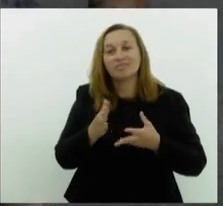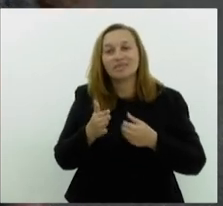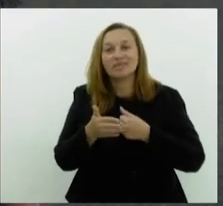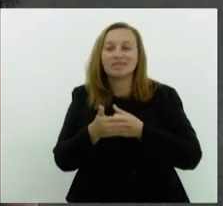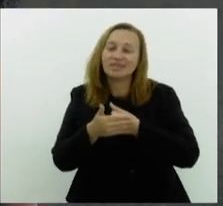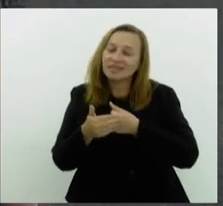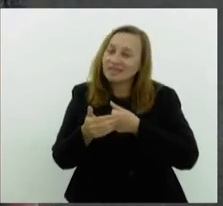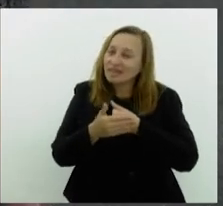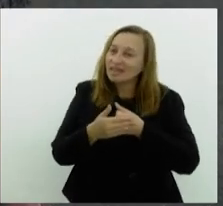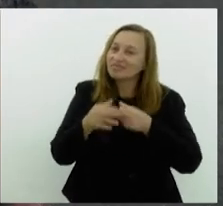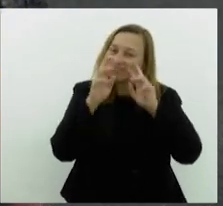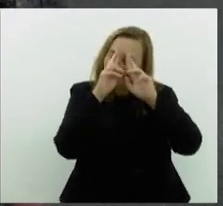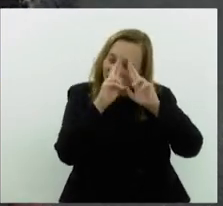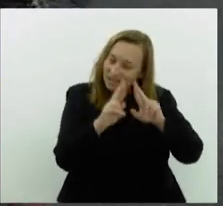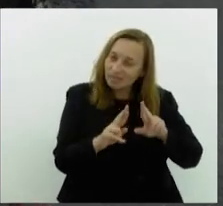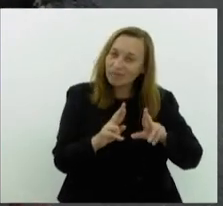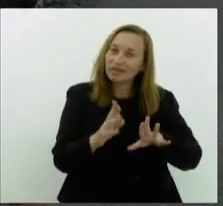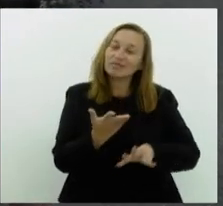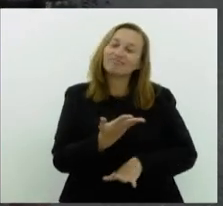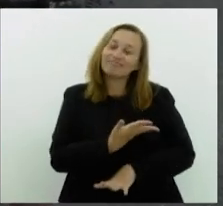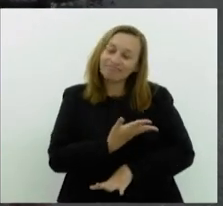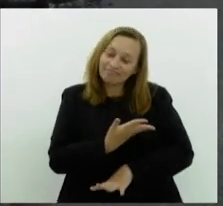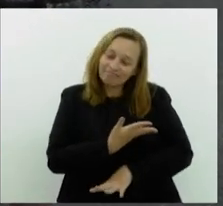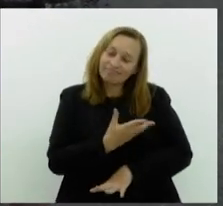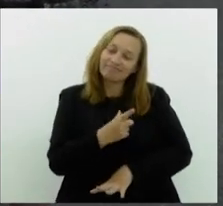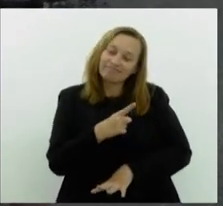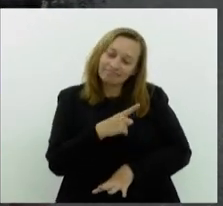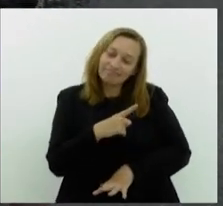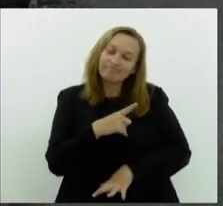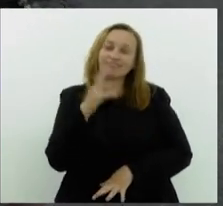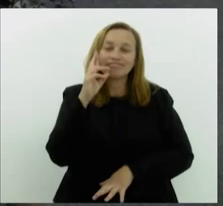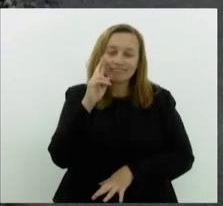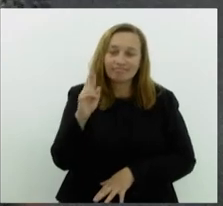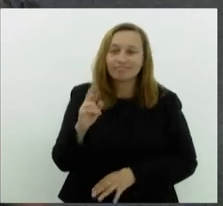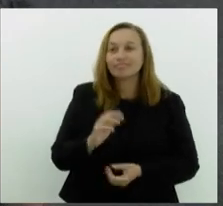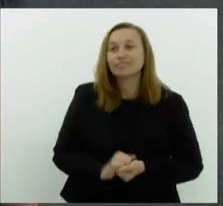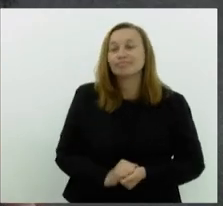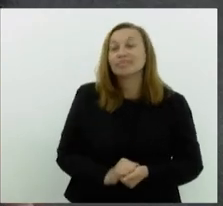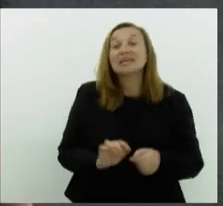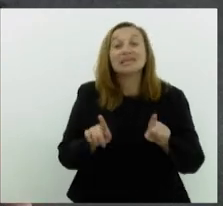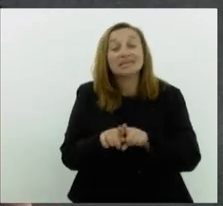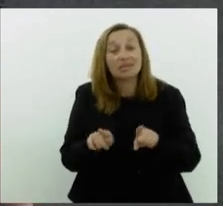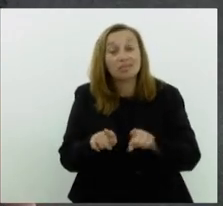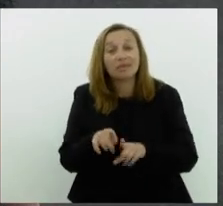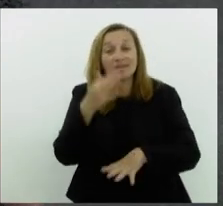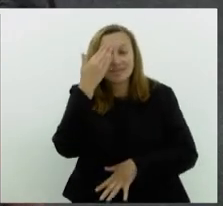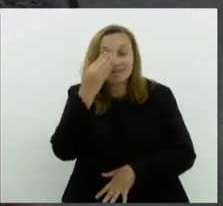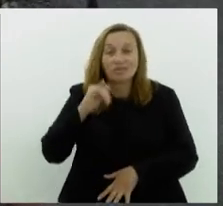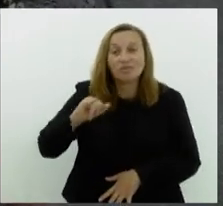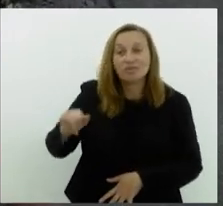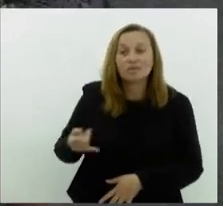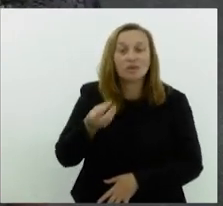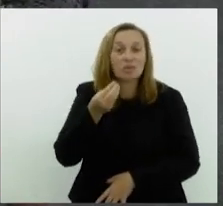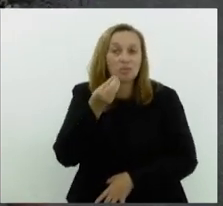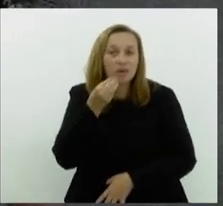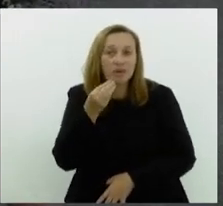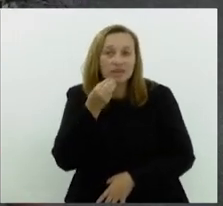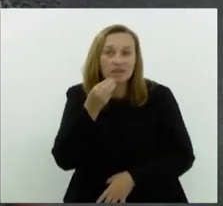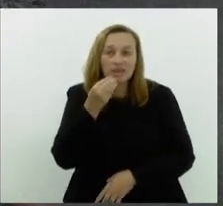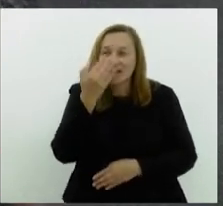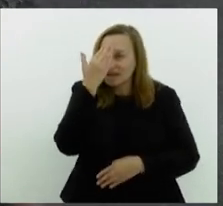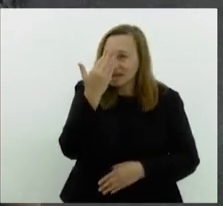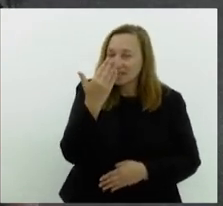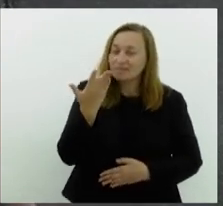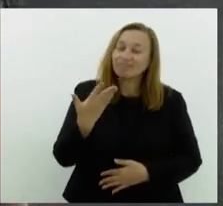carinho, do respeito e da amizade que eu tenho para com o senhor. E também agradecer, aproveitar a oportunidade e agradecer a todos